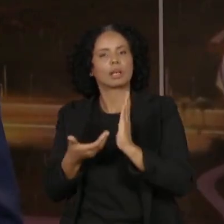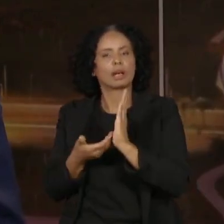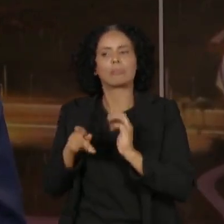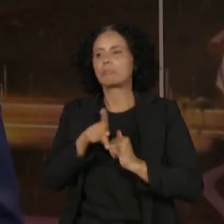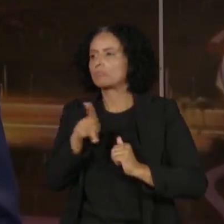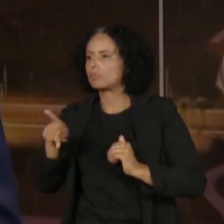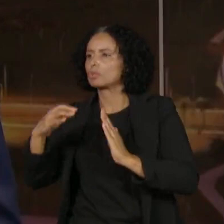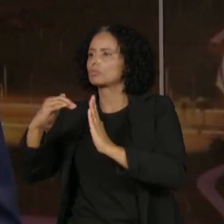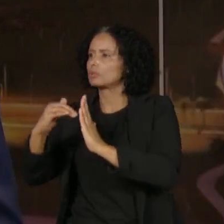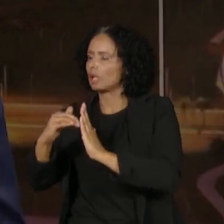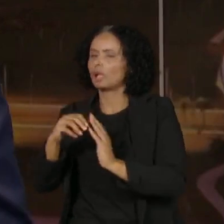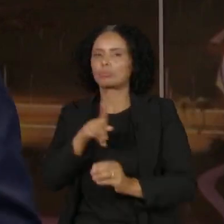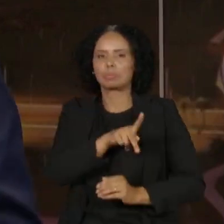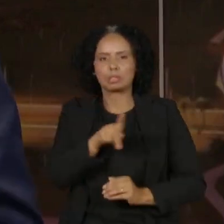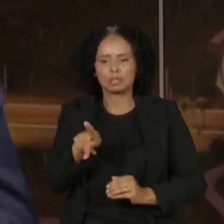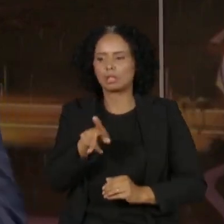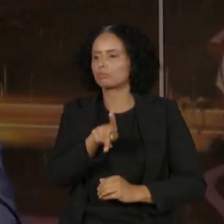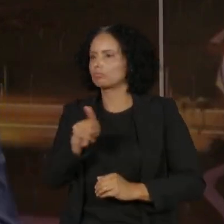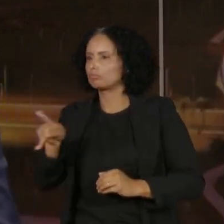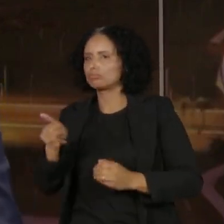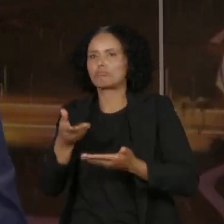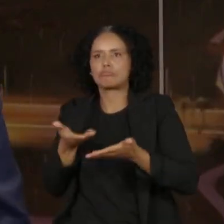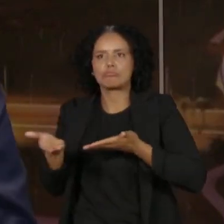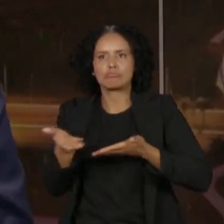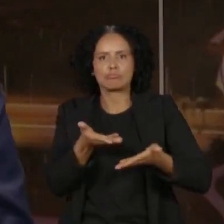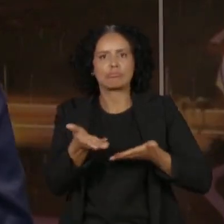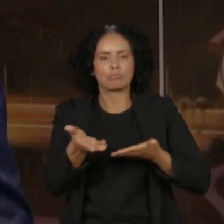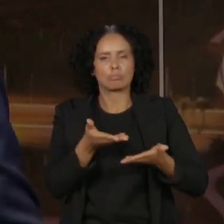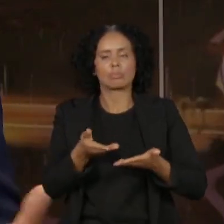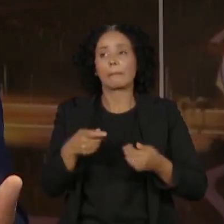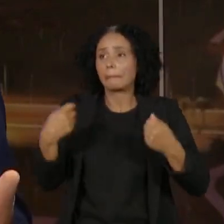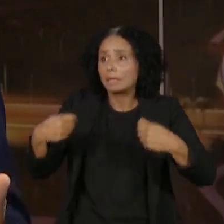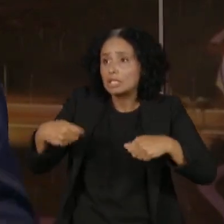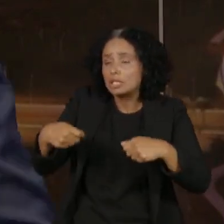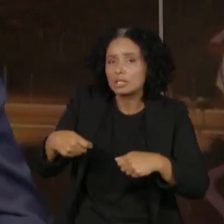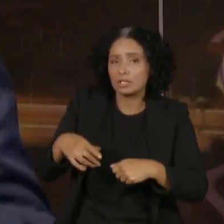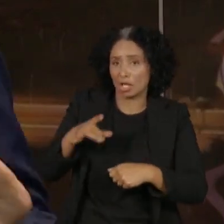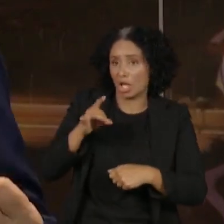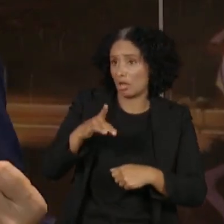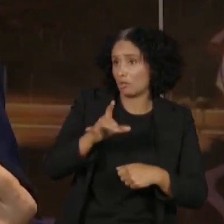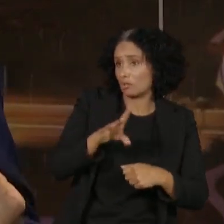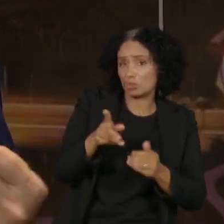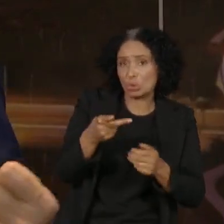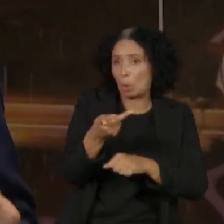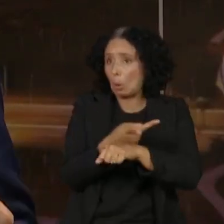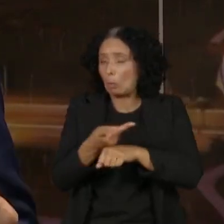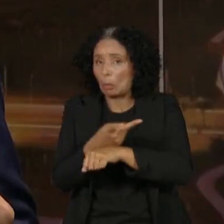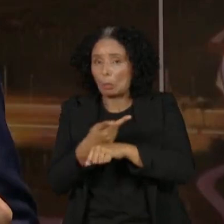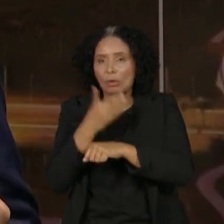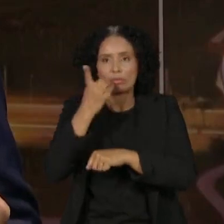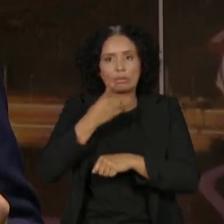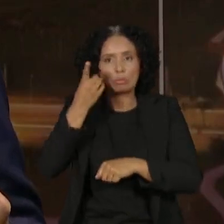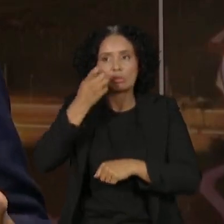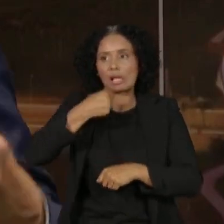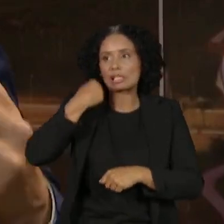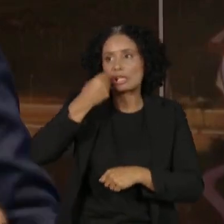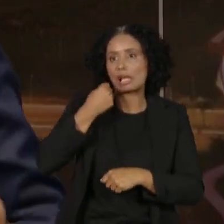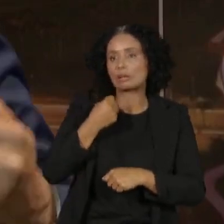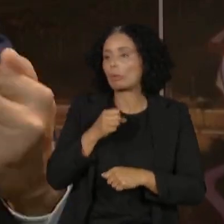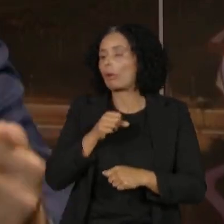temáticas da Câmara dos Deputados. Nós não podemos só procurar deputados e senadores no momento que a gente está precisando de votação.